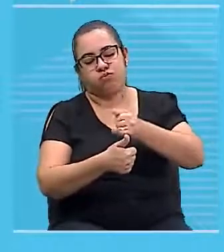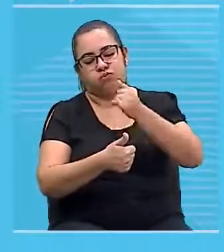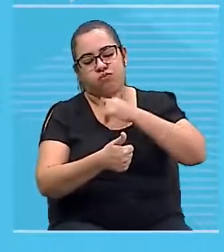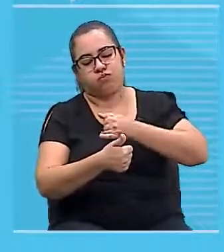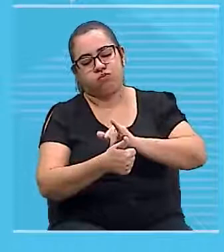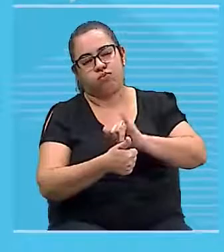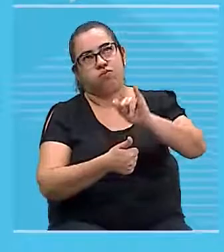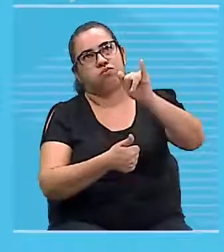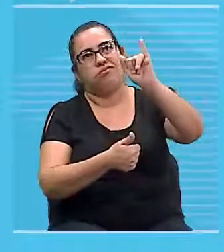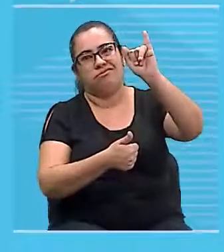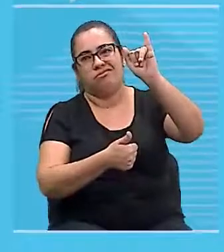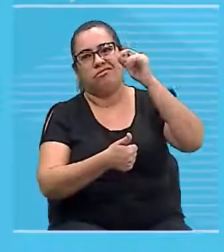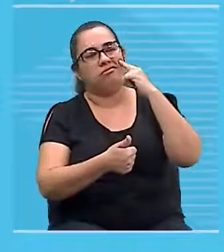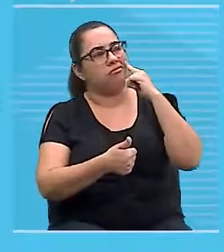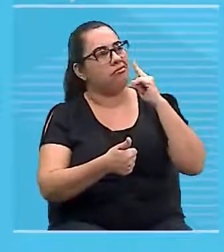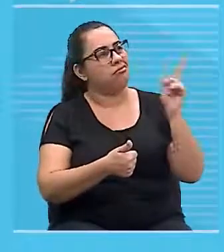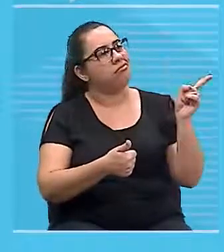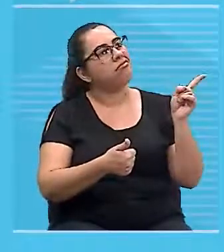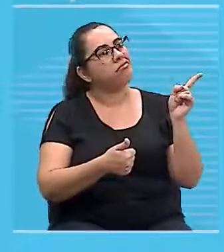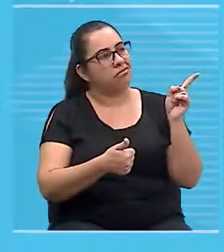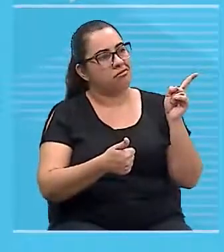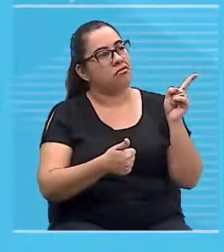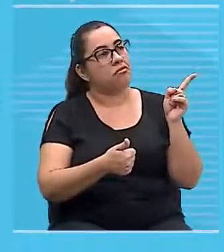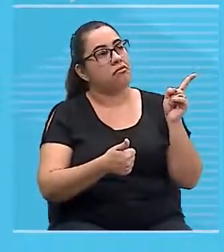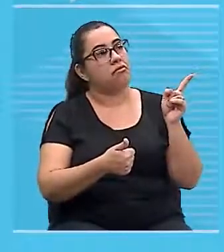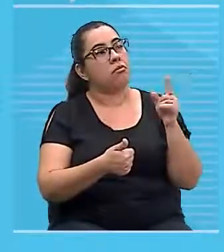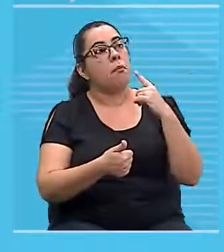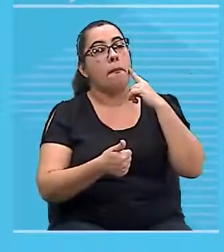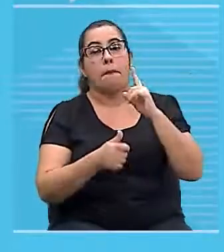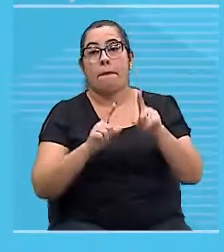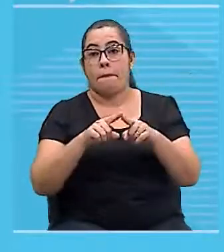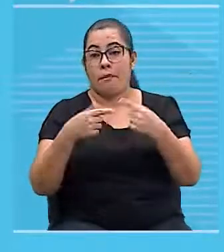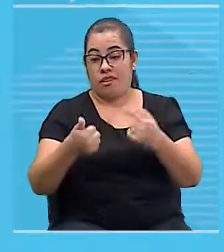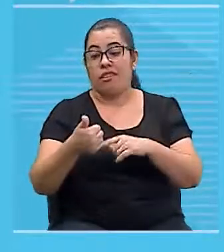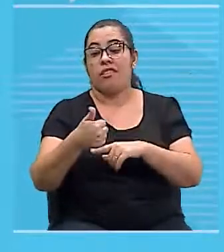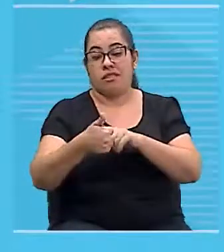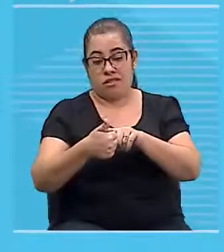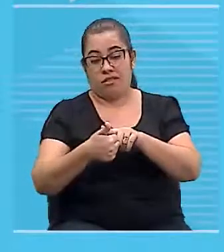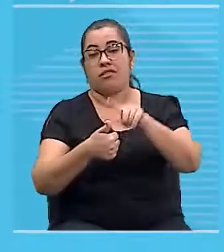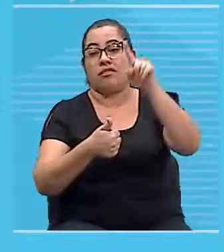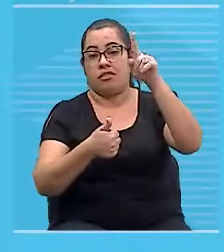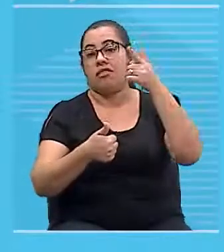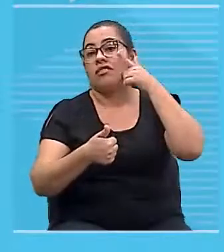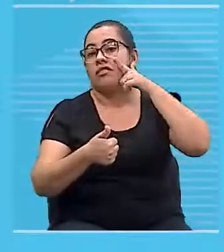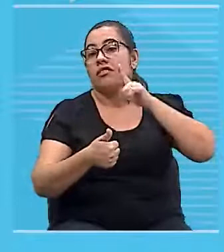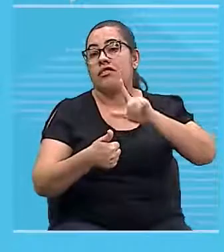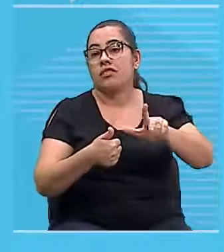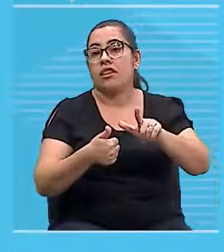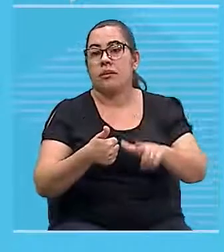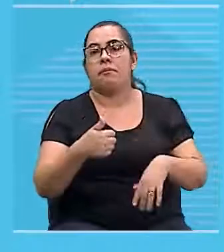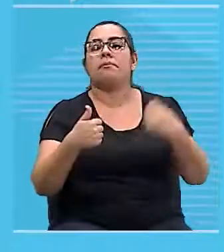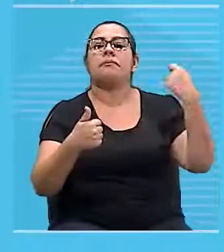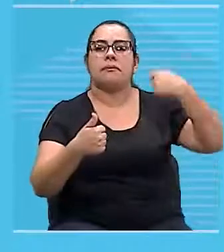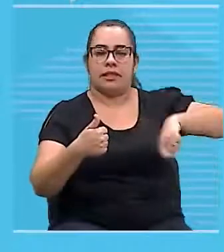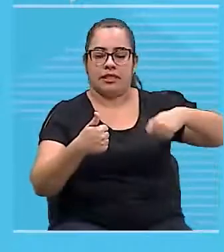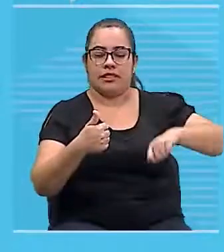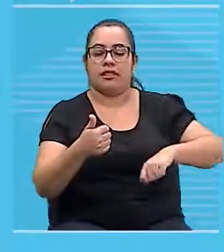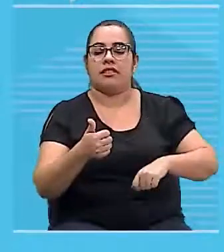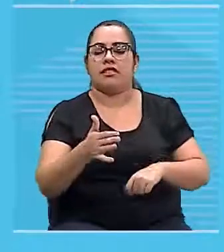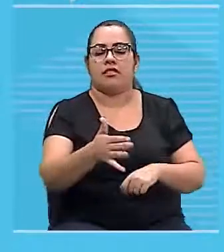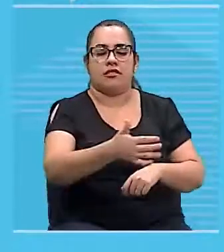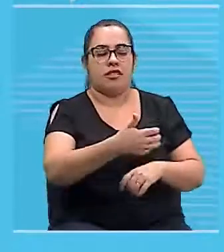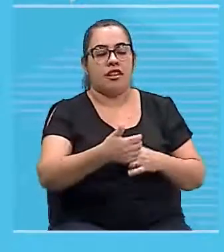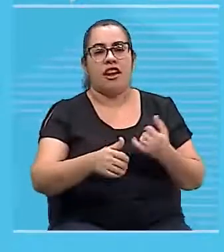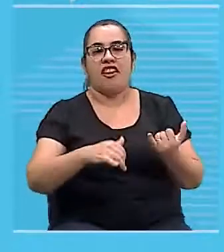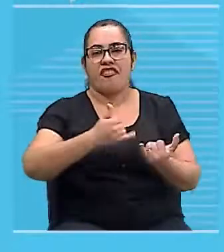Se o meu polegar estiver orientado para cima, eu vou fechar a minha mão agarrando